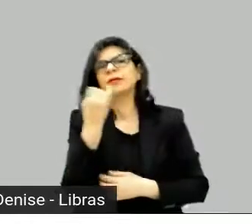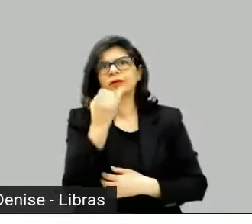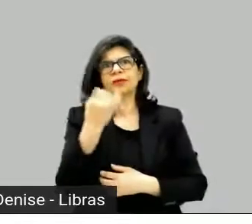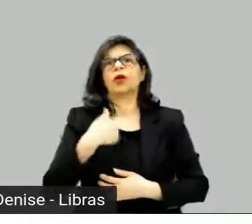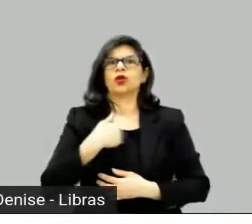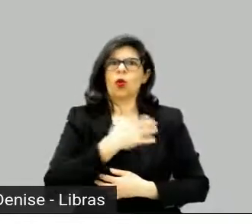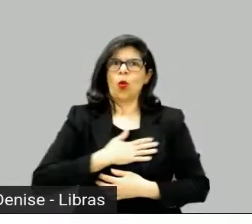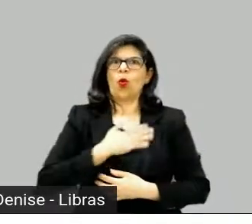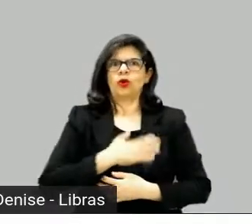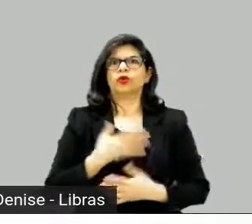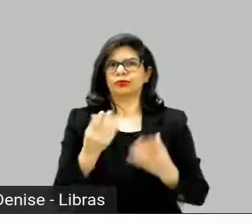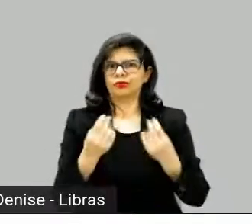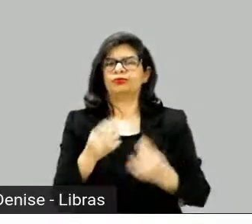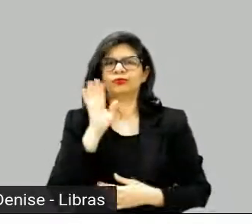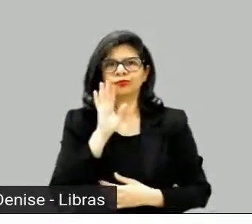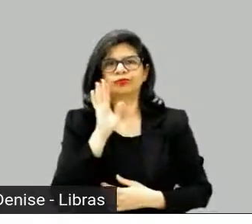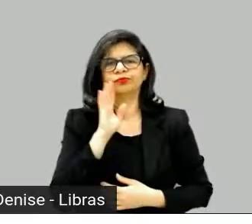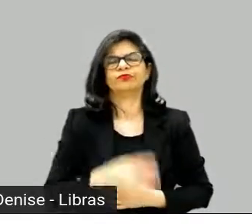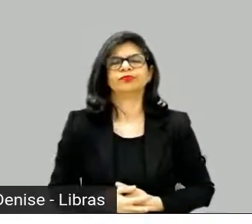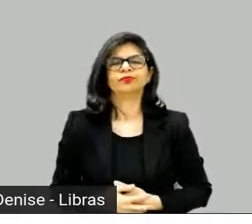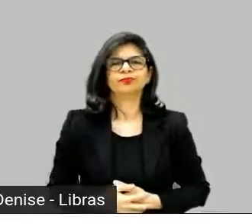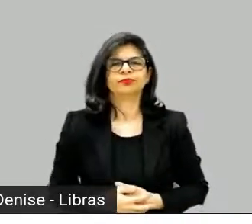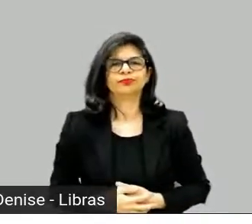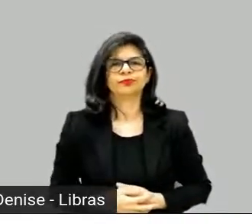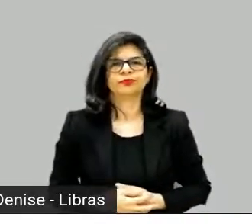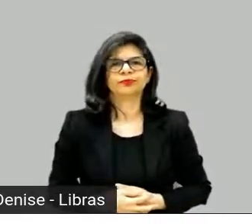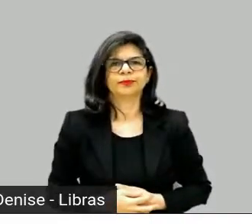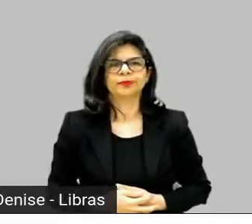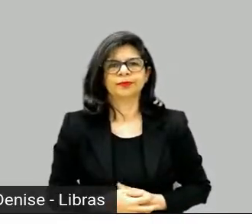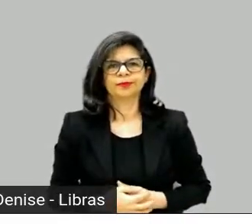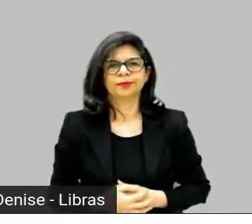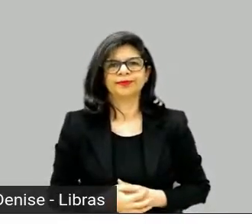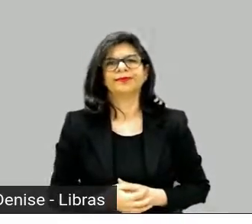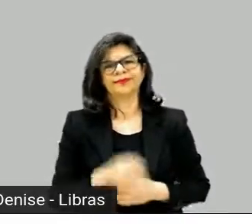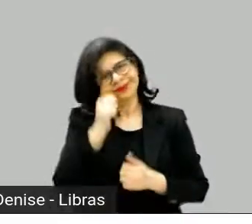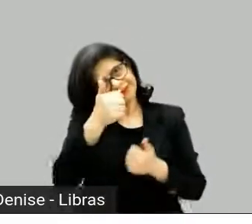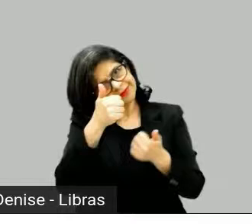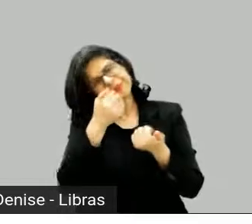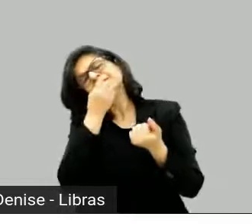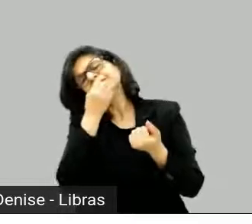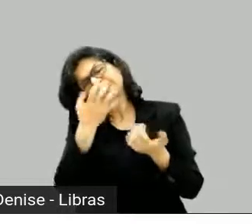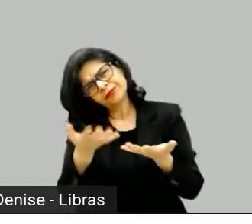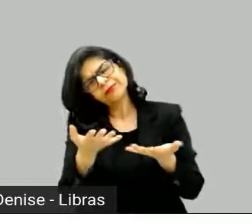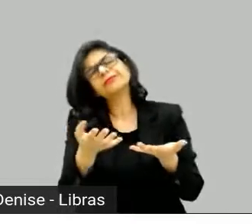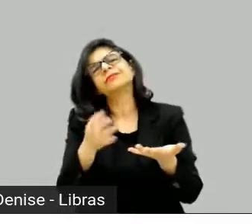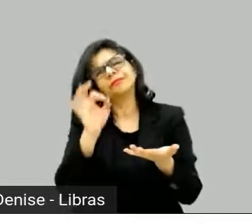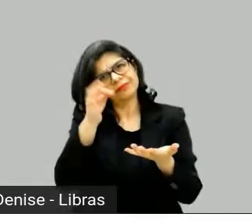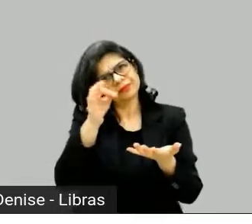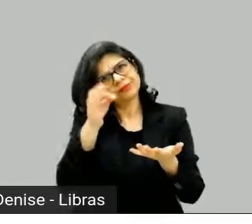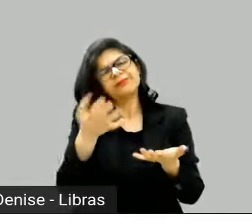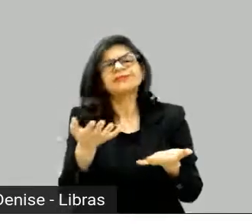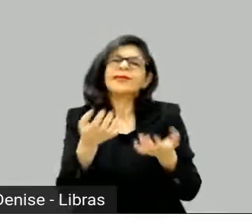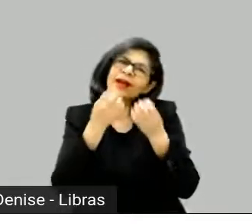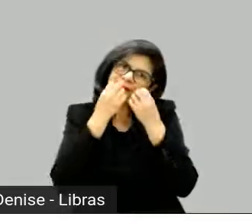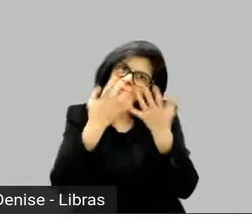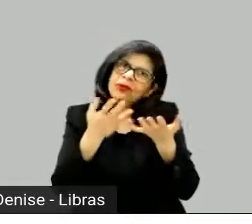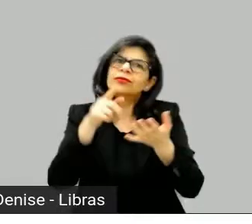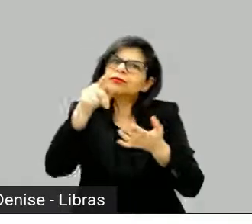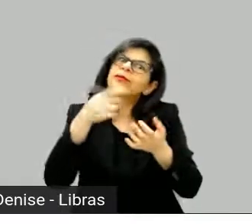massa, isso é muito bom, amplia, né, sempre, esses pontos de vista.